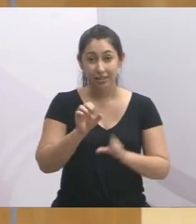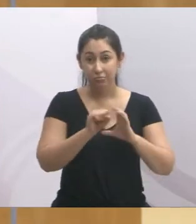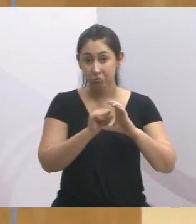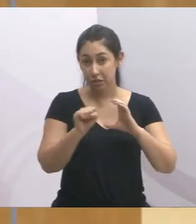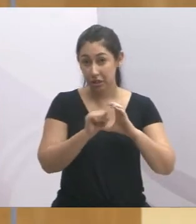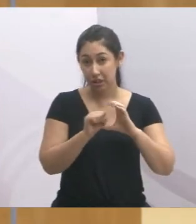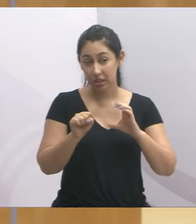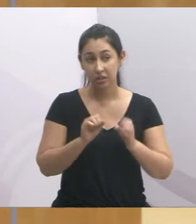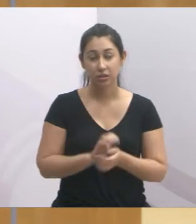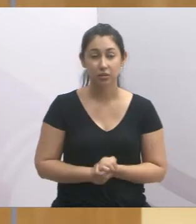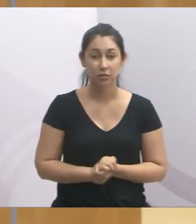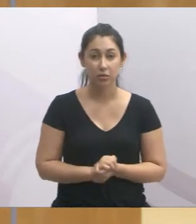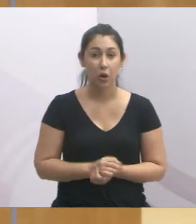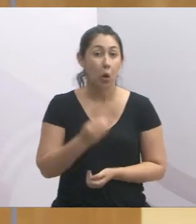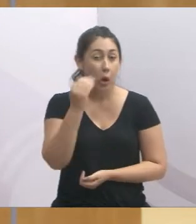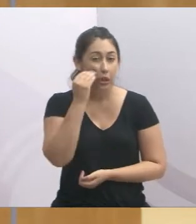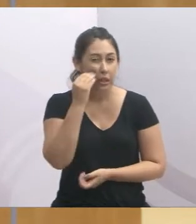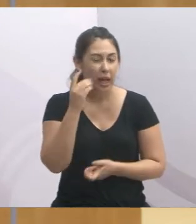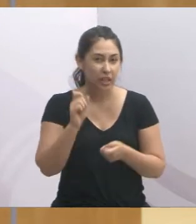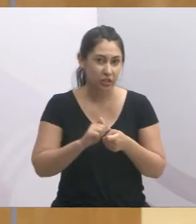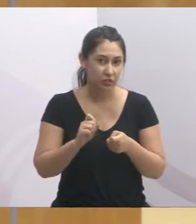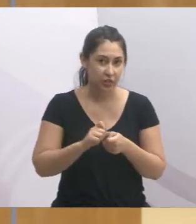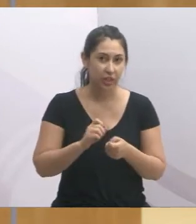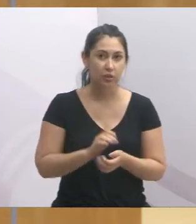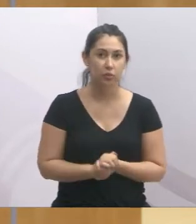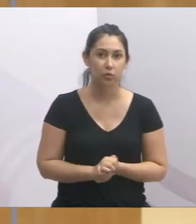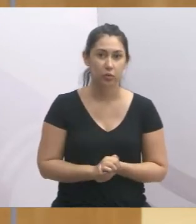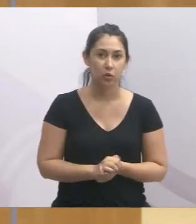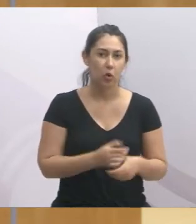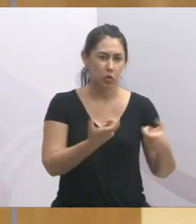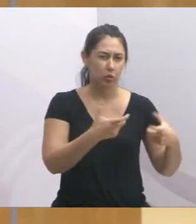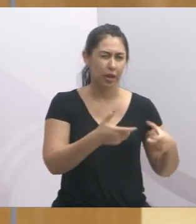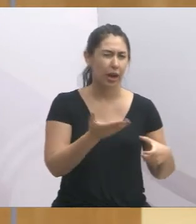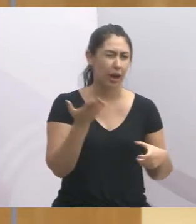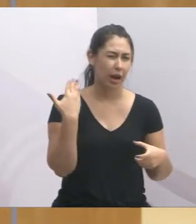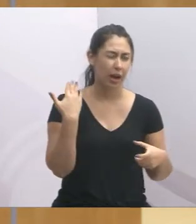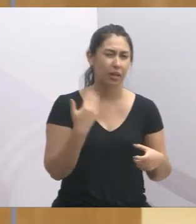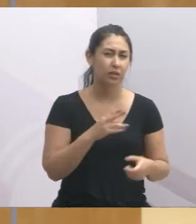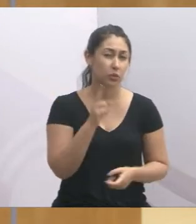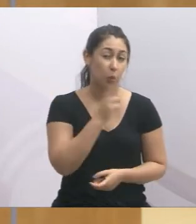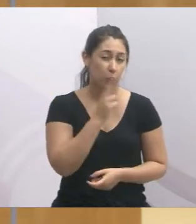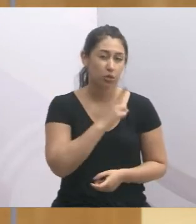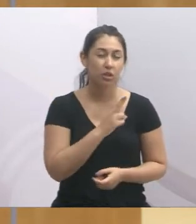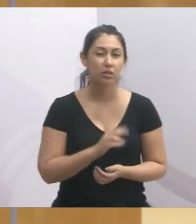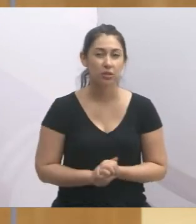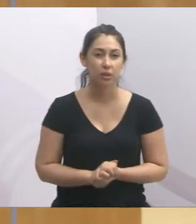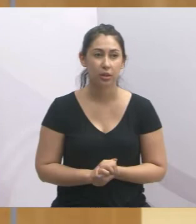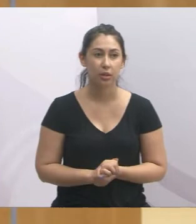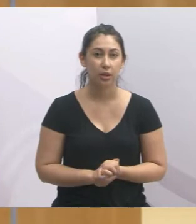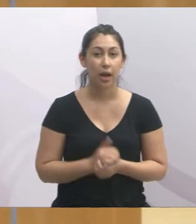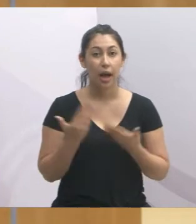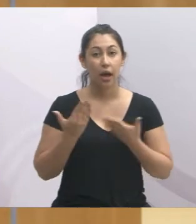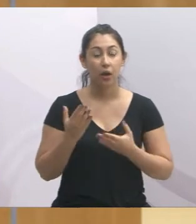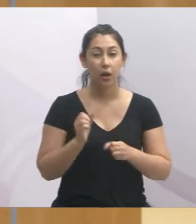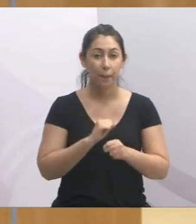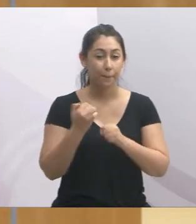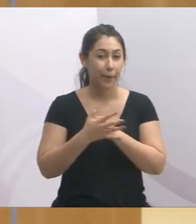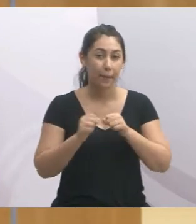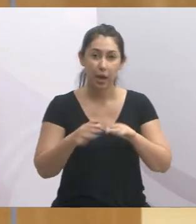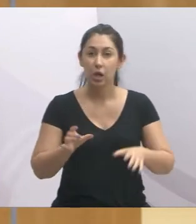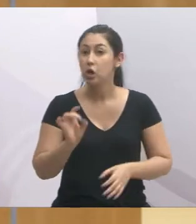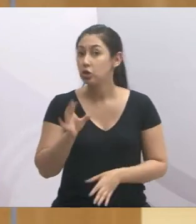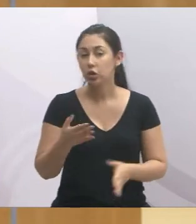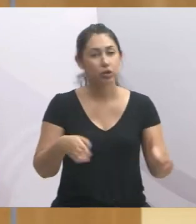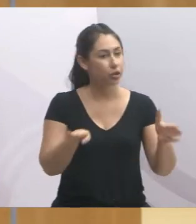Casa. O teste está sendo feito onde funcionava o pronto-socorro do UPA. No período da pandemia, é só